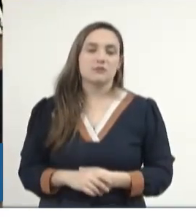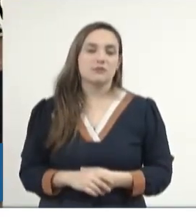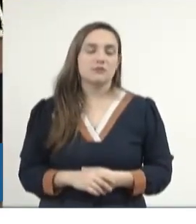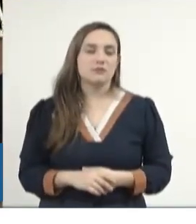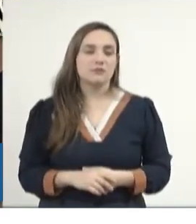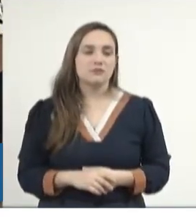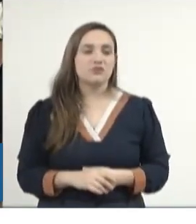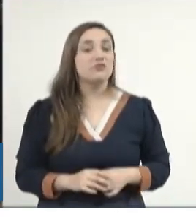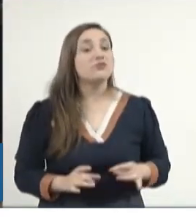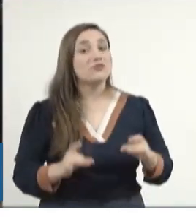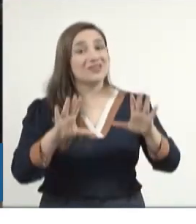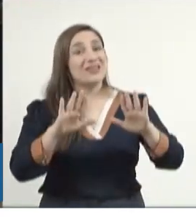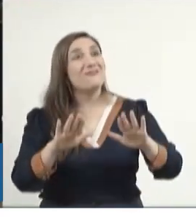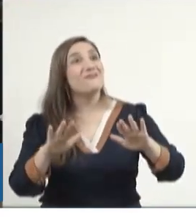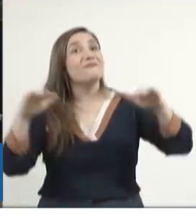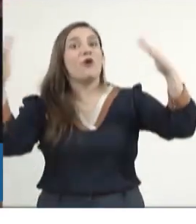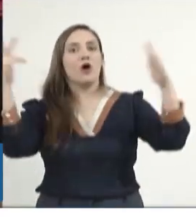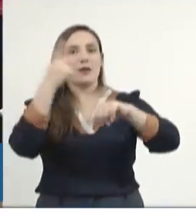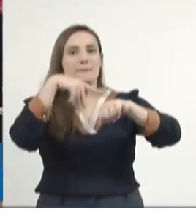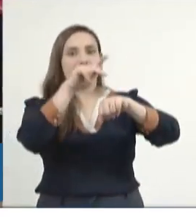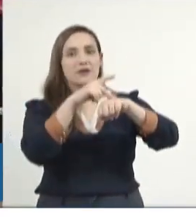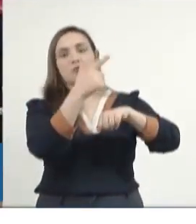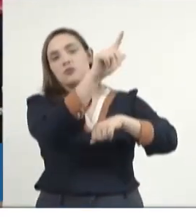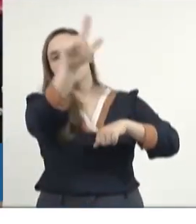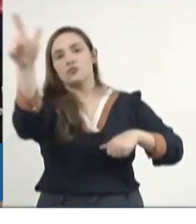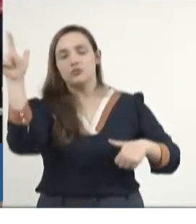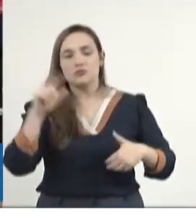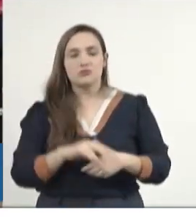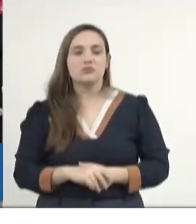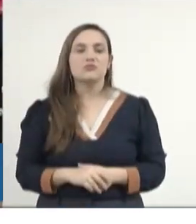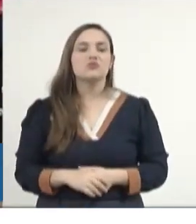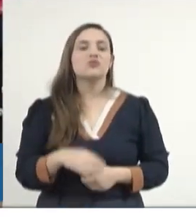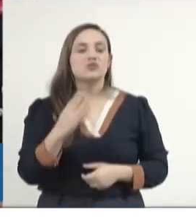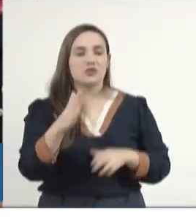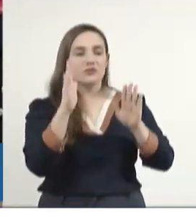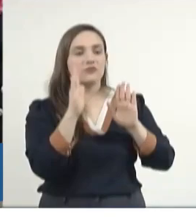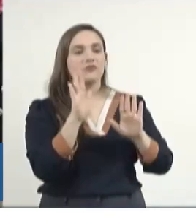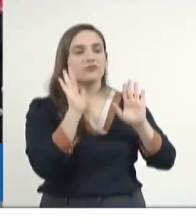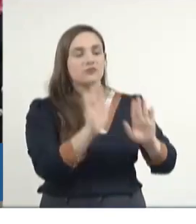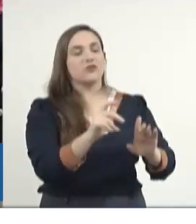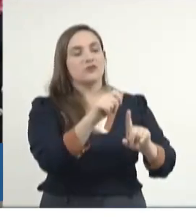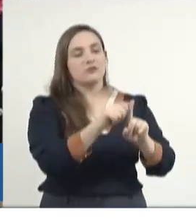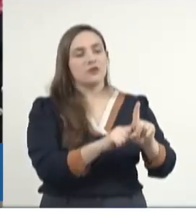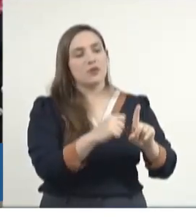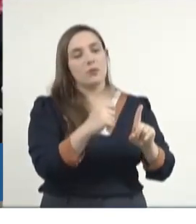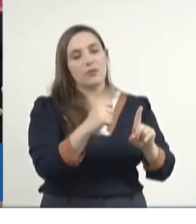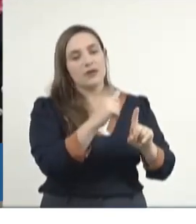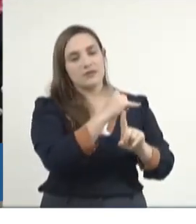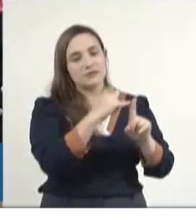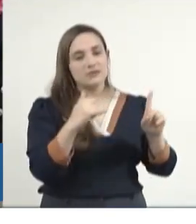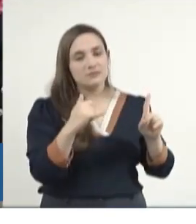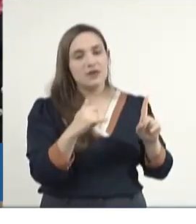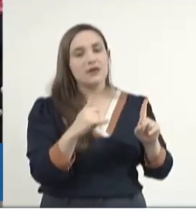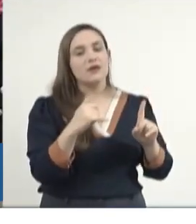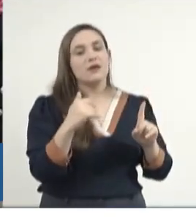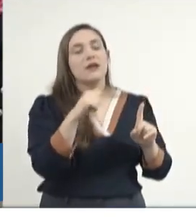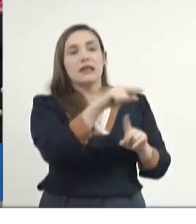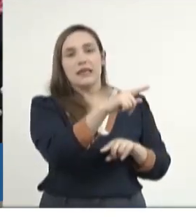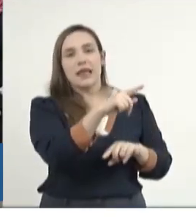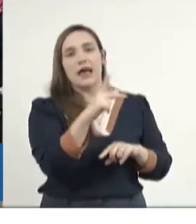arte para o exterior. Fiquei um mês e meio em Paris, paguei minha passagem de ir de volta,